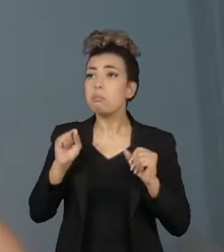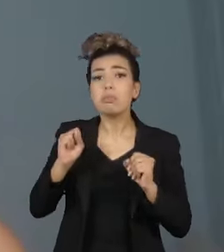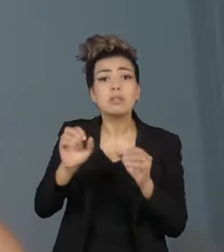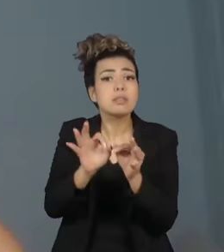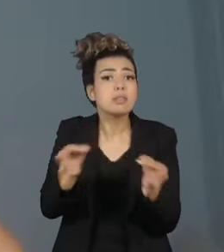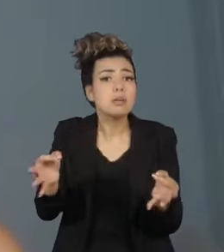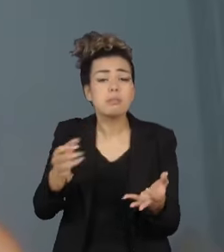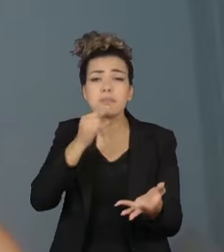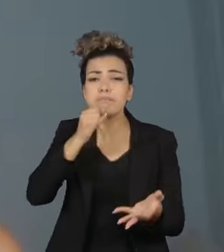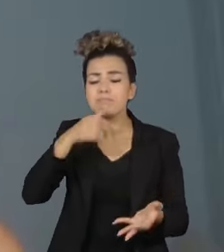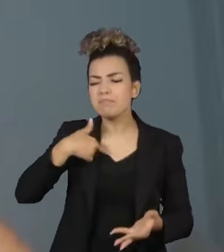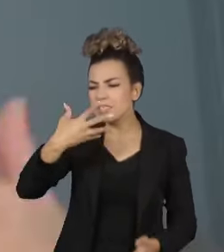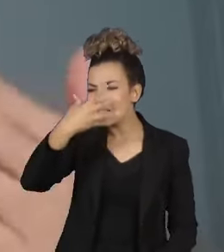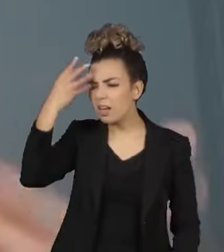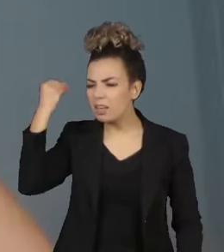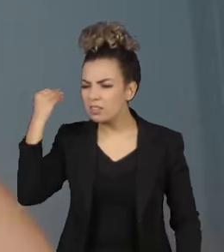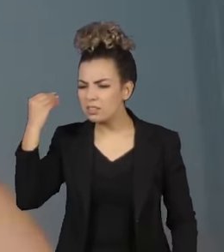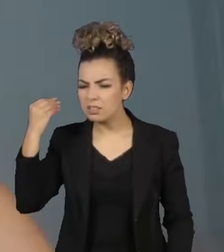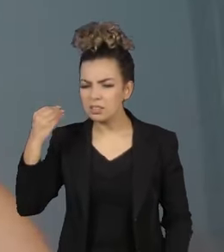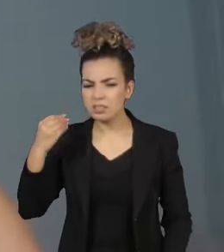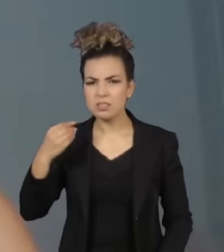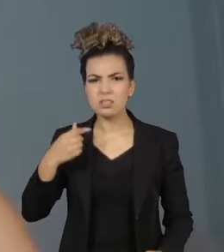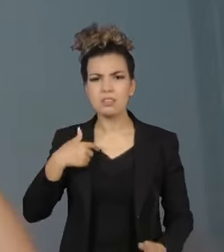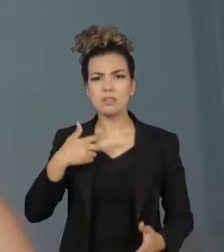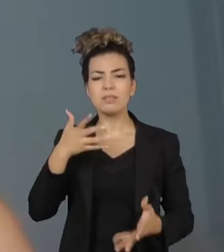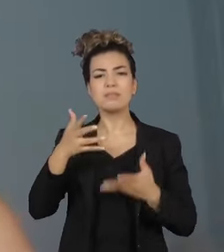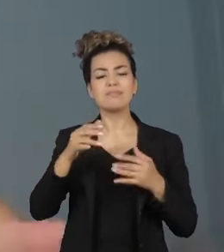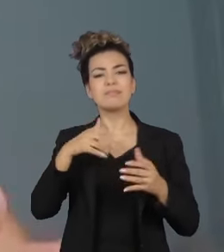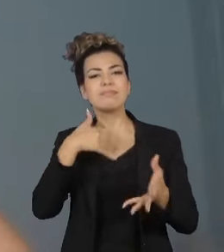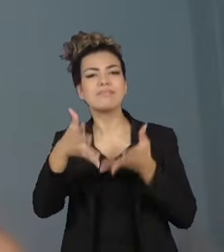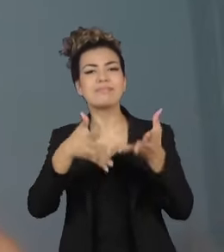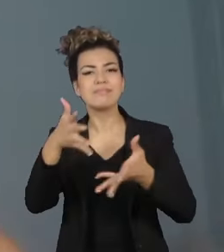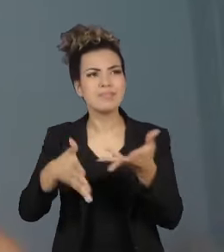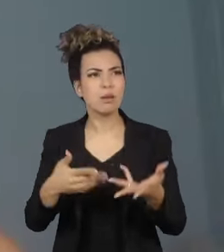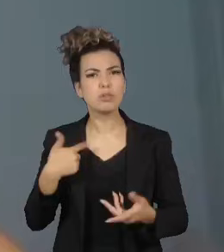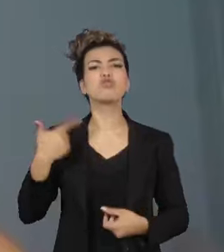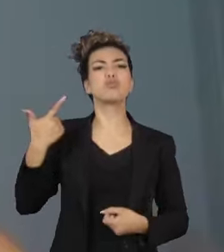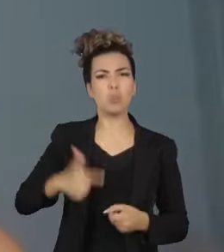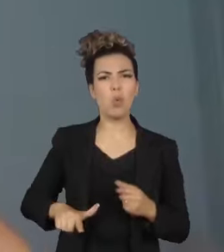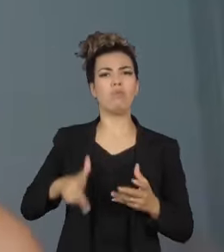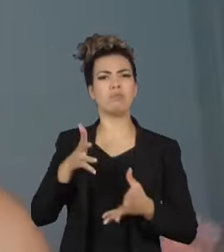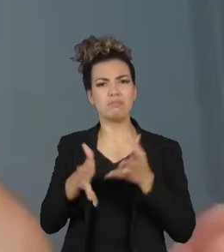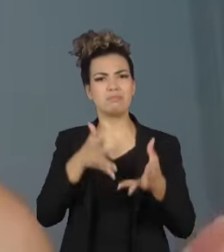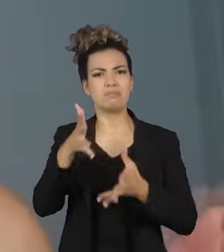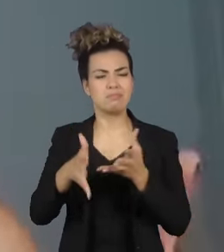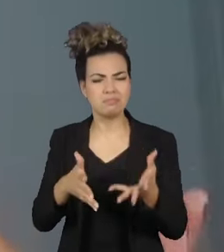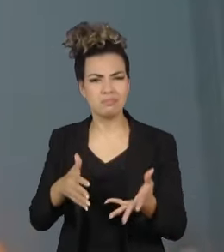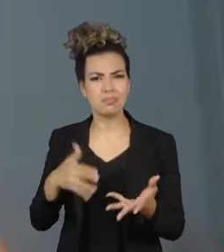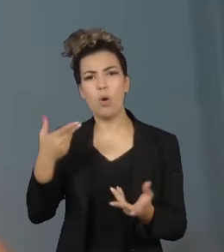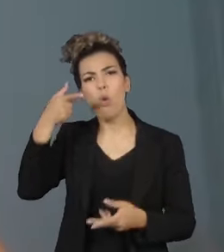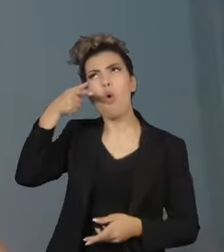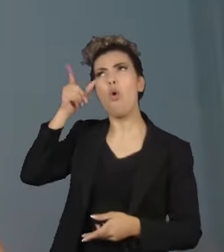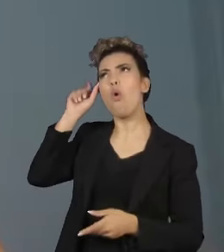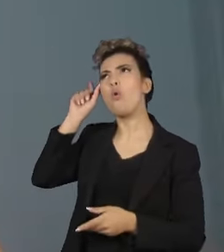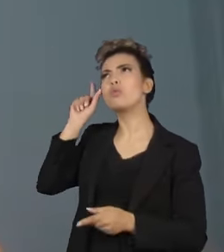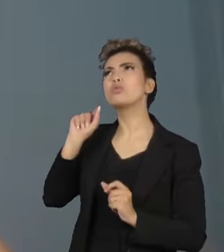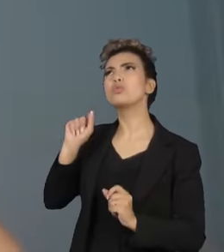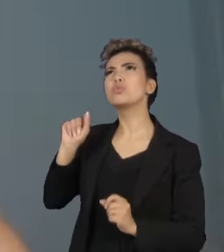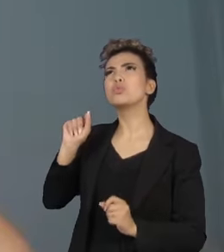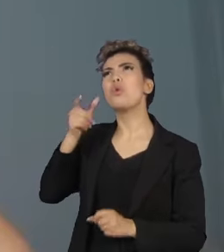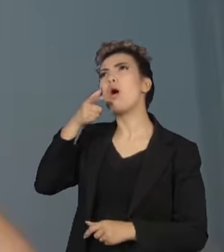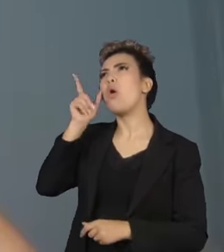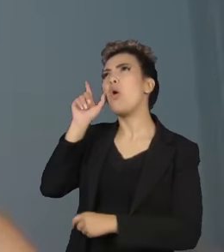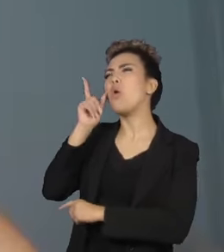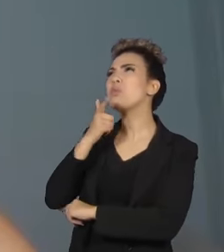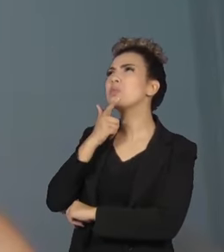que já falou determinada coisa e fala de novo. Esquece o que aconteceu no dia anterior, mesmo se for uma coisa muito importante.